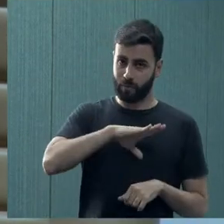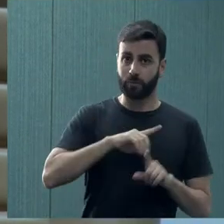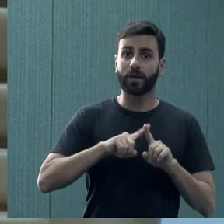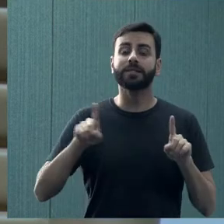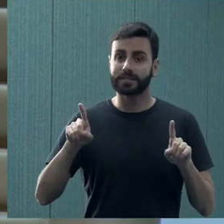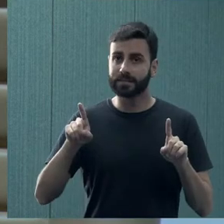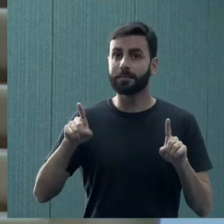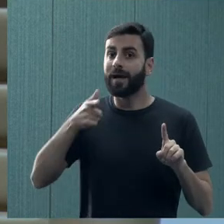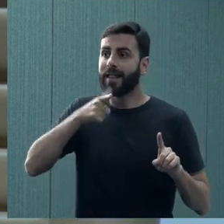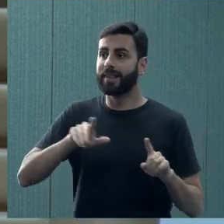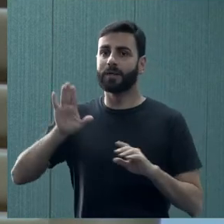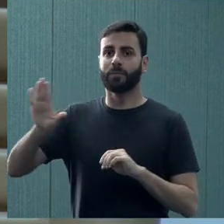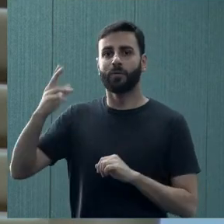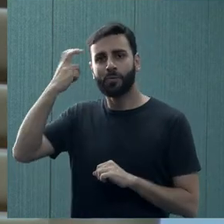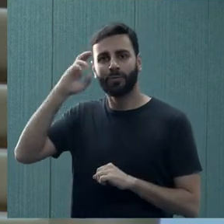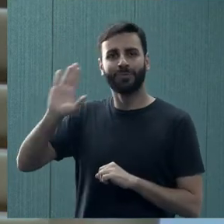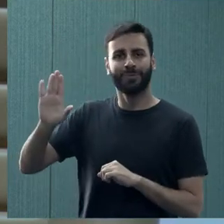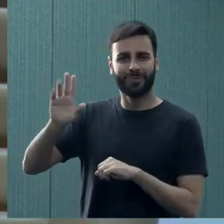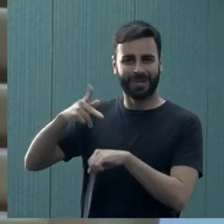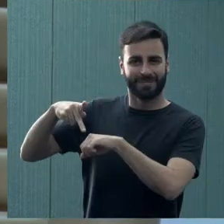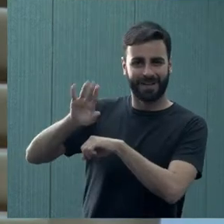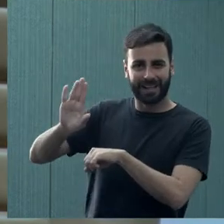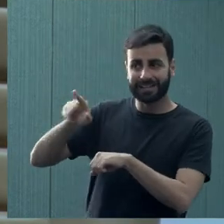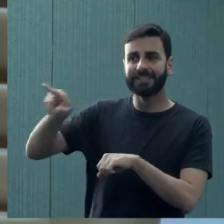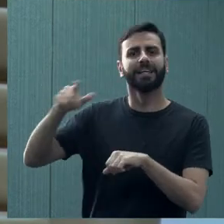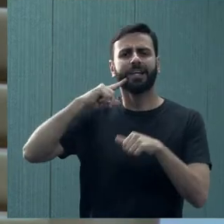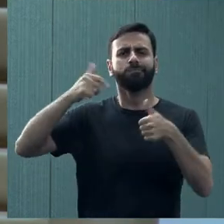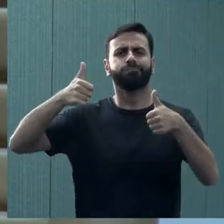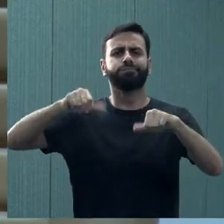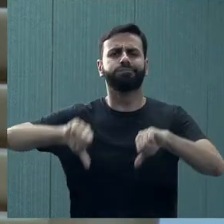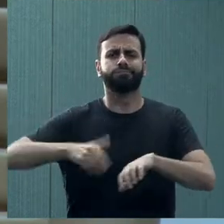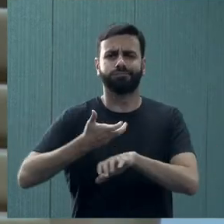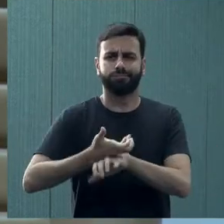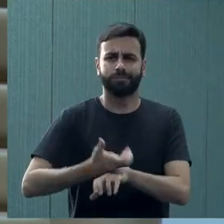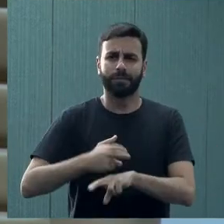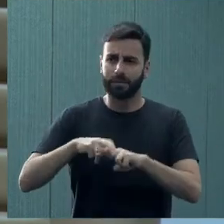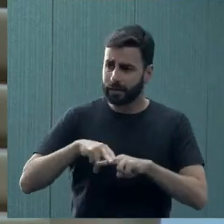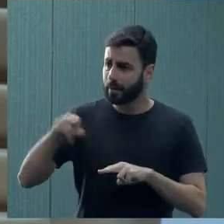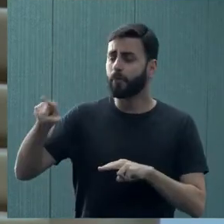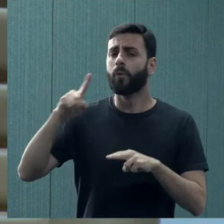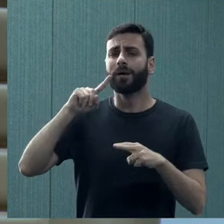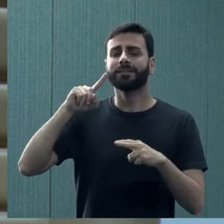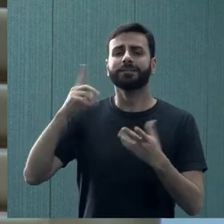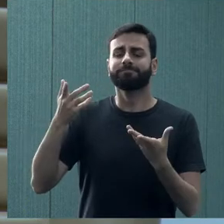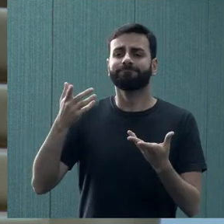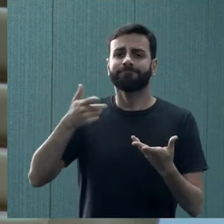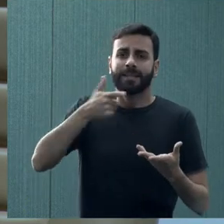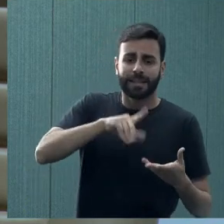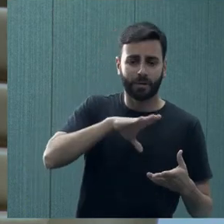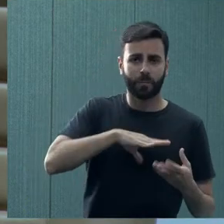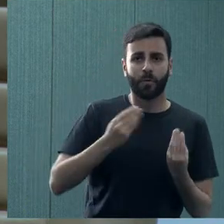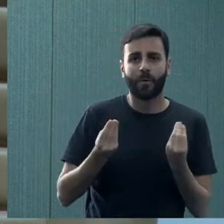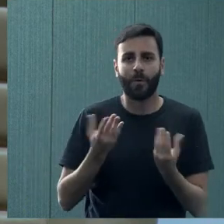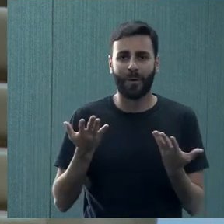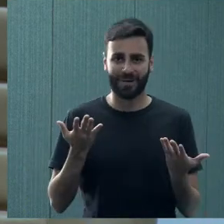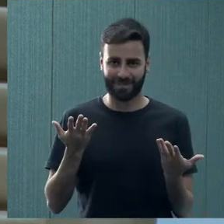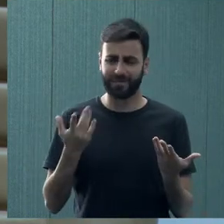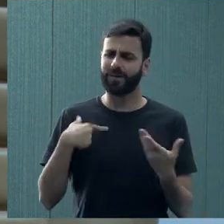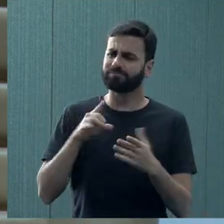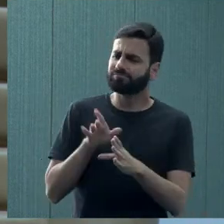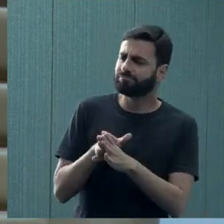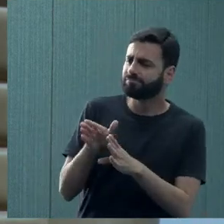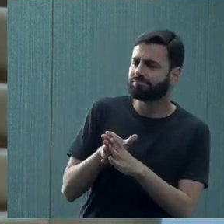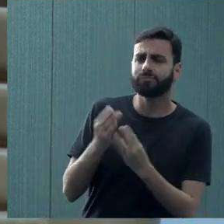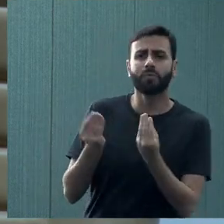tinham a ver com a questão cultural. E aí estava indo mal por conta dessa não-adaptação linguística. E aí a gente fez umas